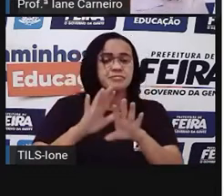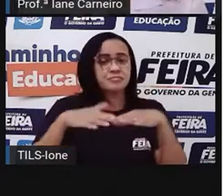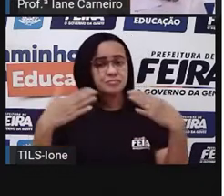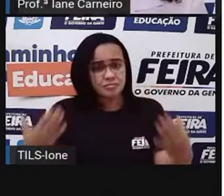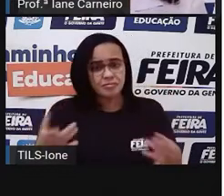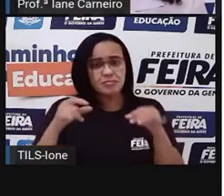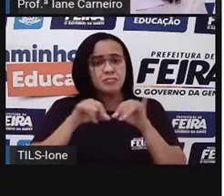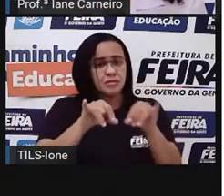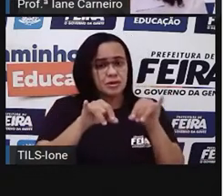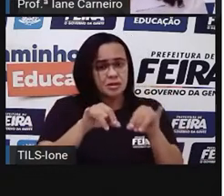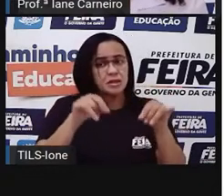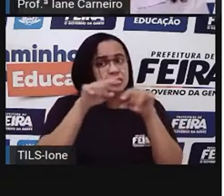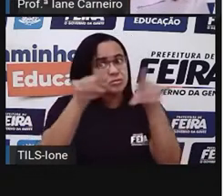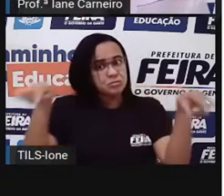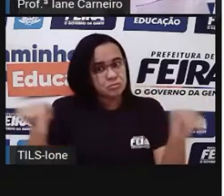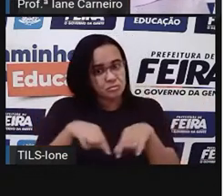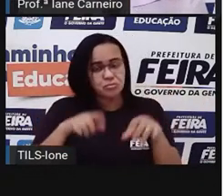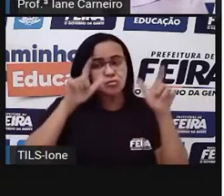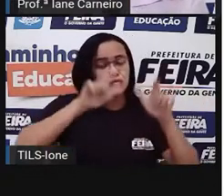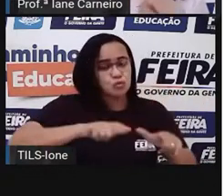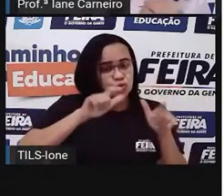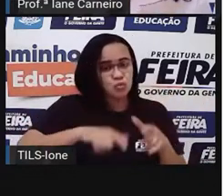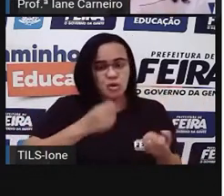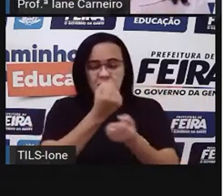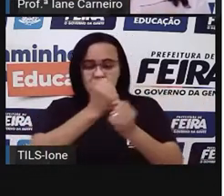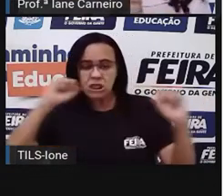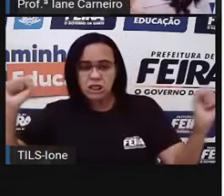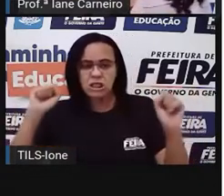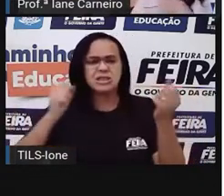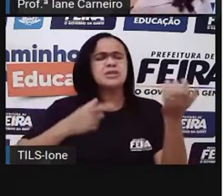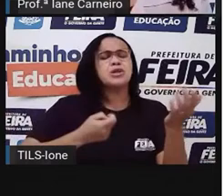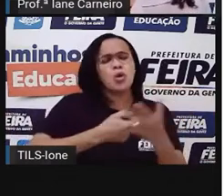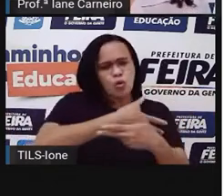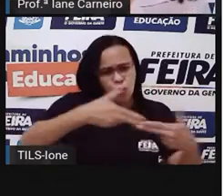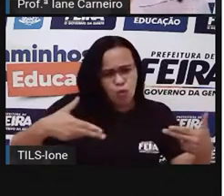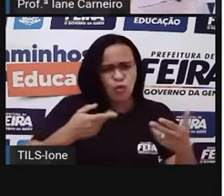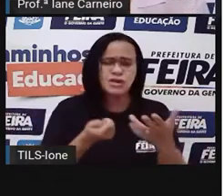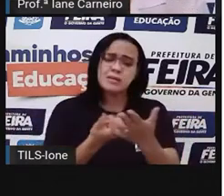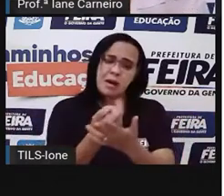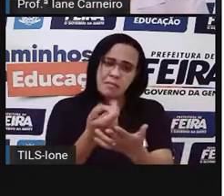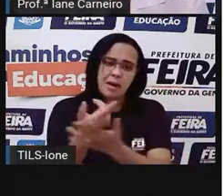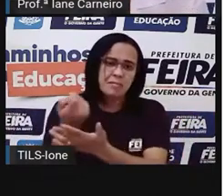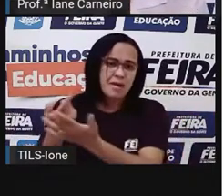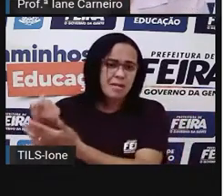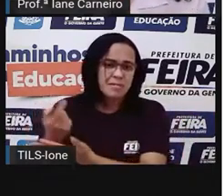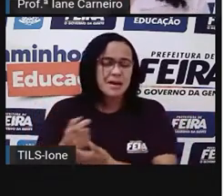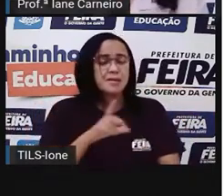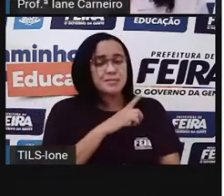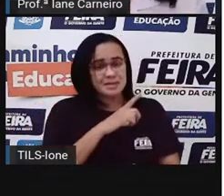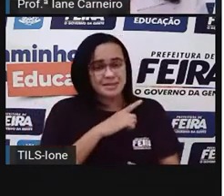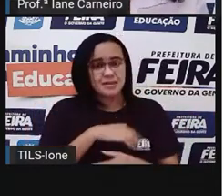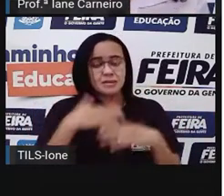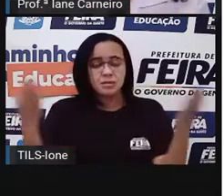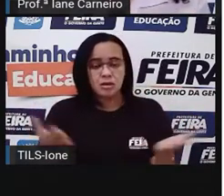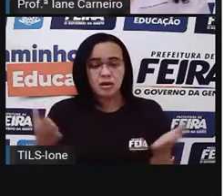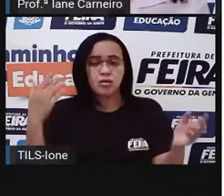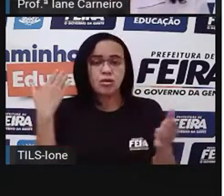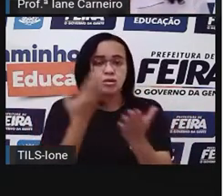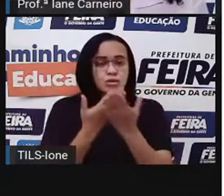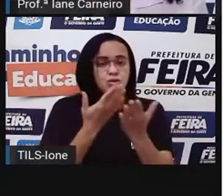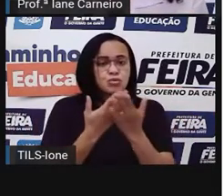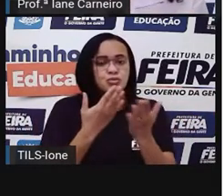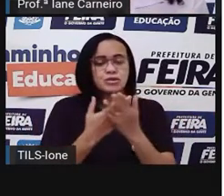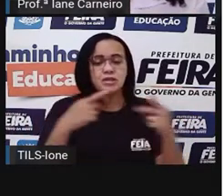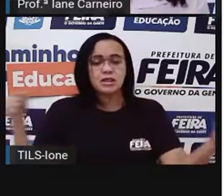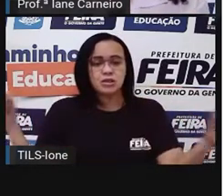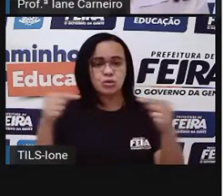diversos produtos, tá bom? E aí, como a gente tem estudado também o nosso sistema monetário, né? Nós já aprendemos bastante